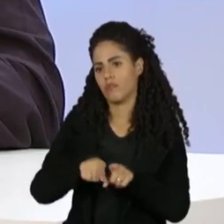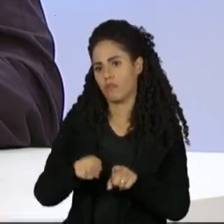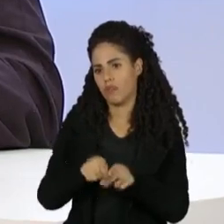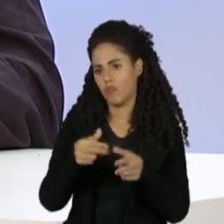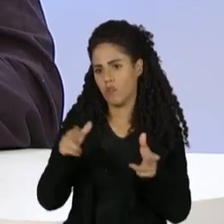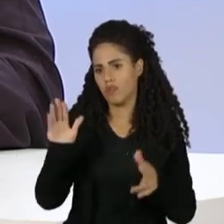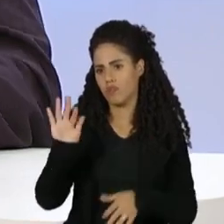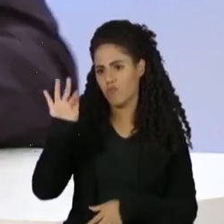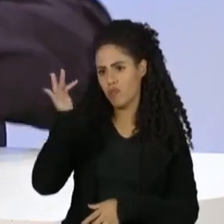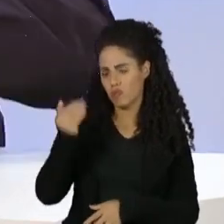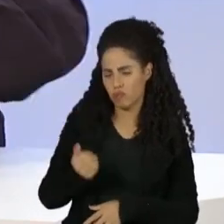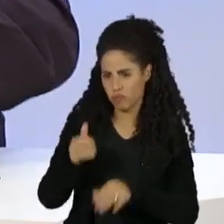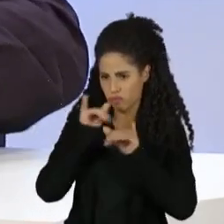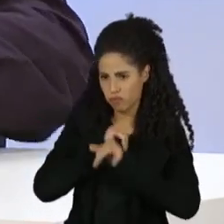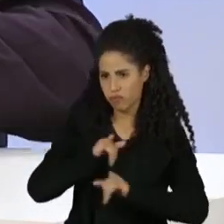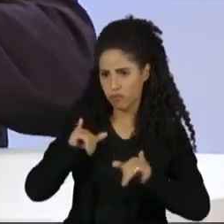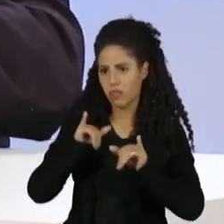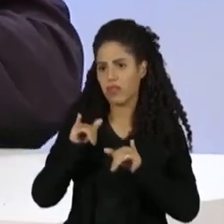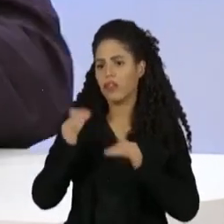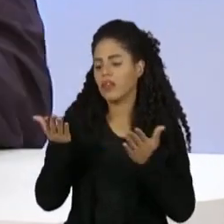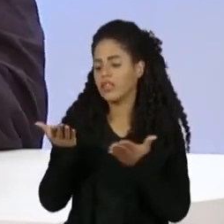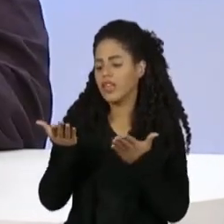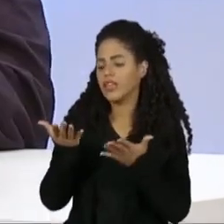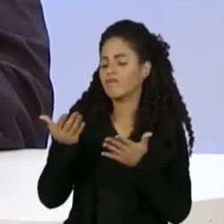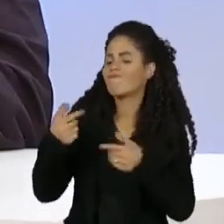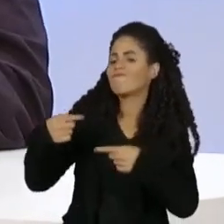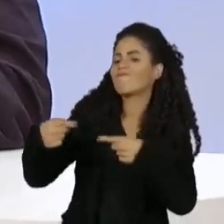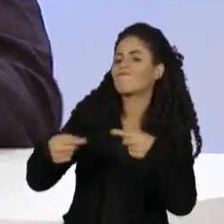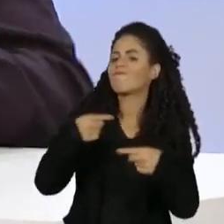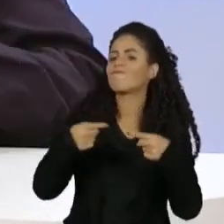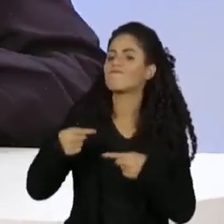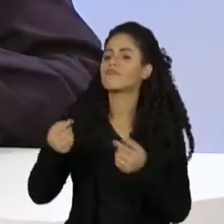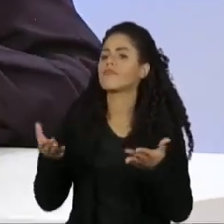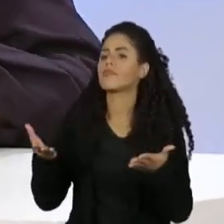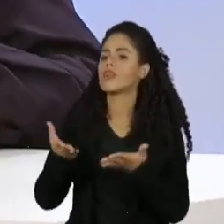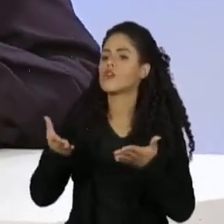E essa demanda é de dialogar com a sociedade.